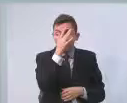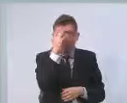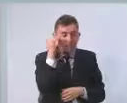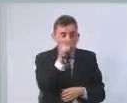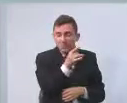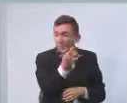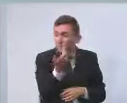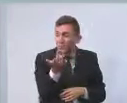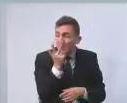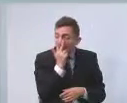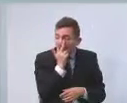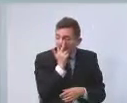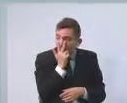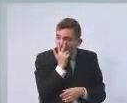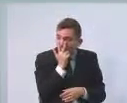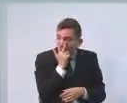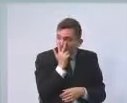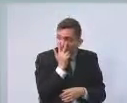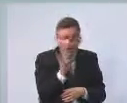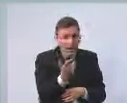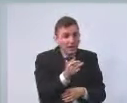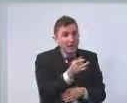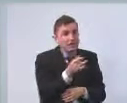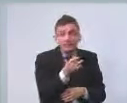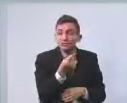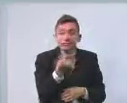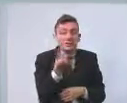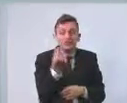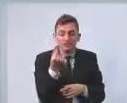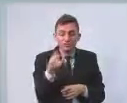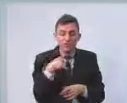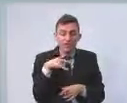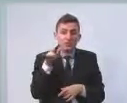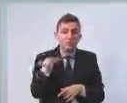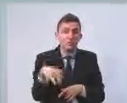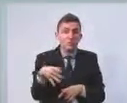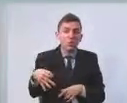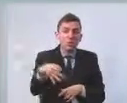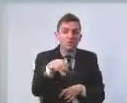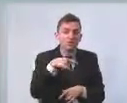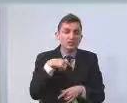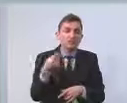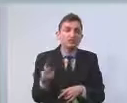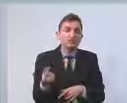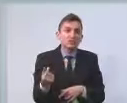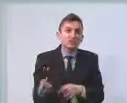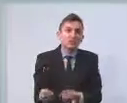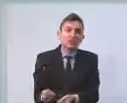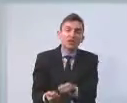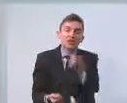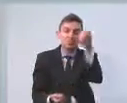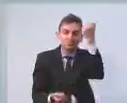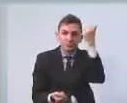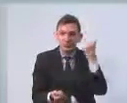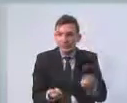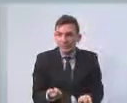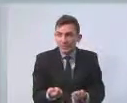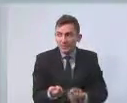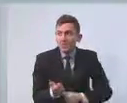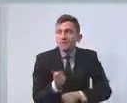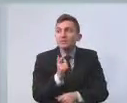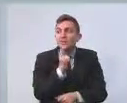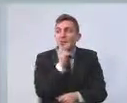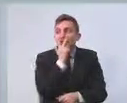praticamente, você às vezes tem que dar um dinheirinho reservado, porque os caras, e aí eu